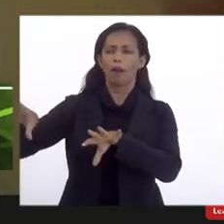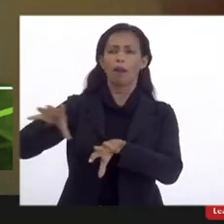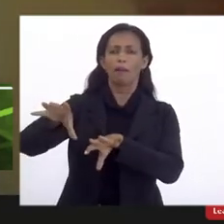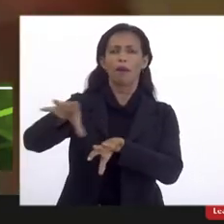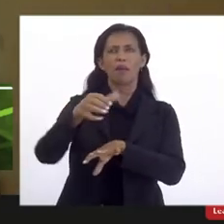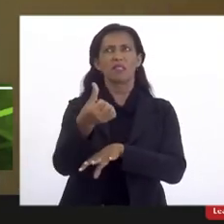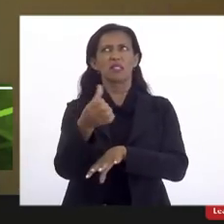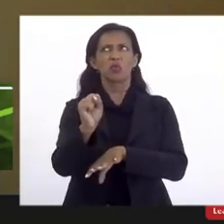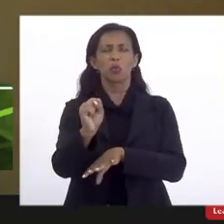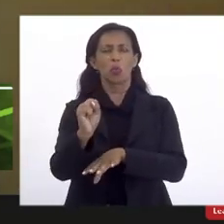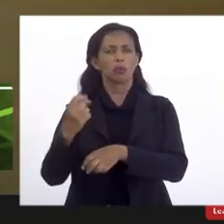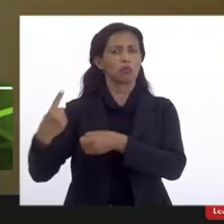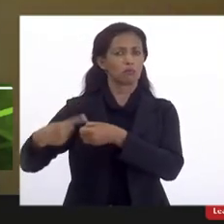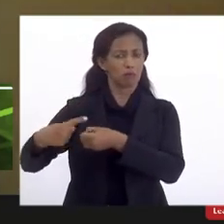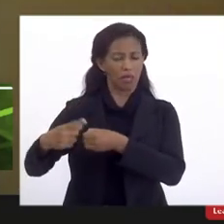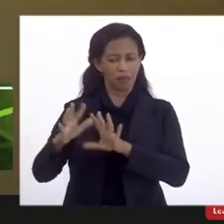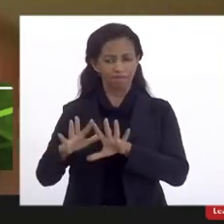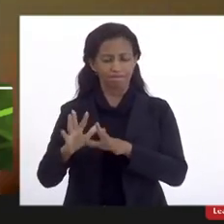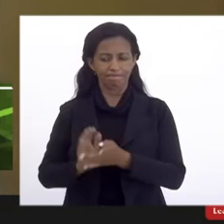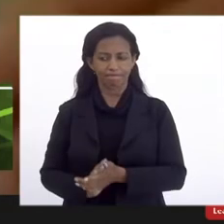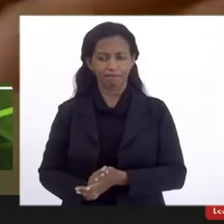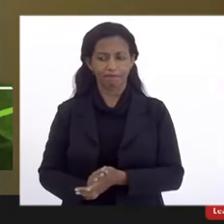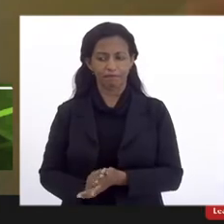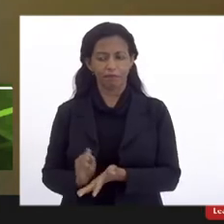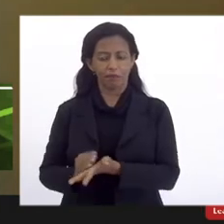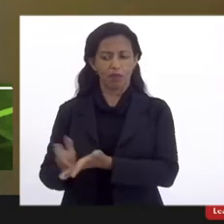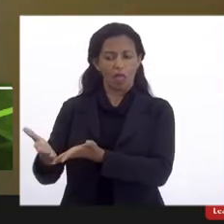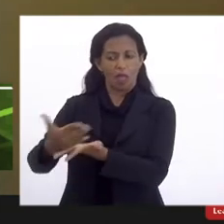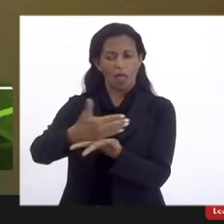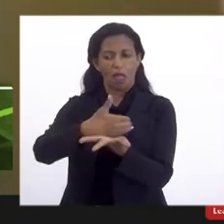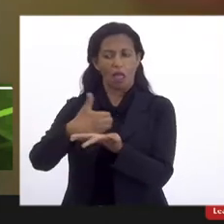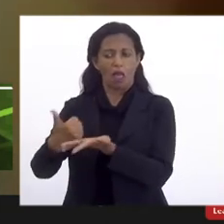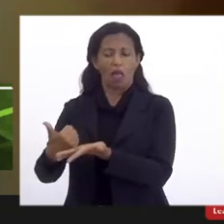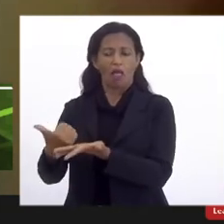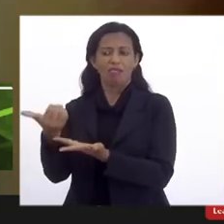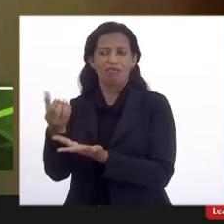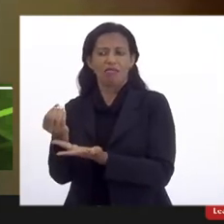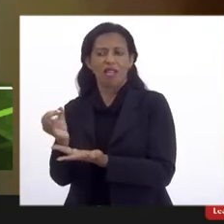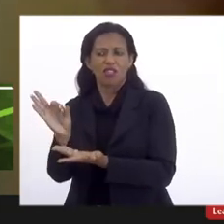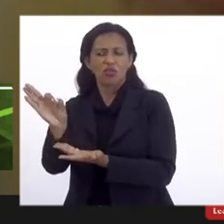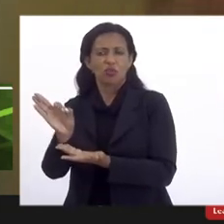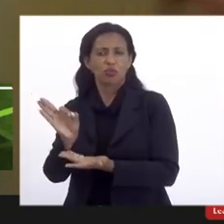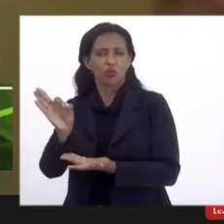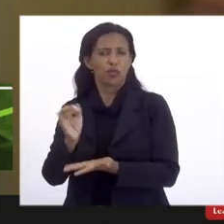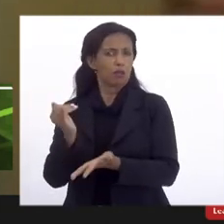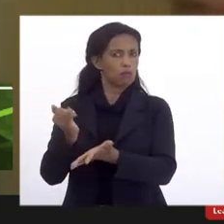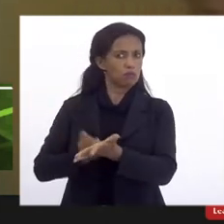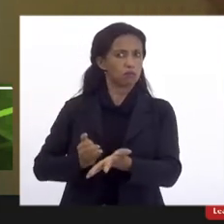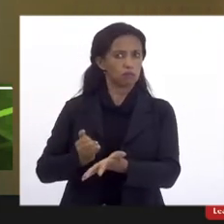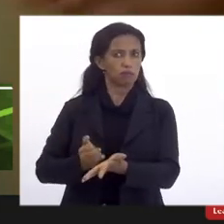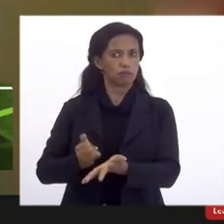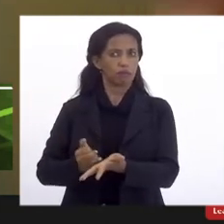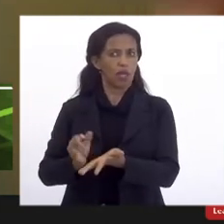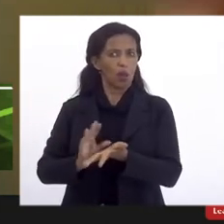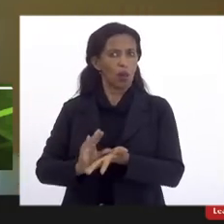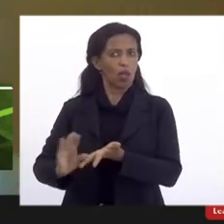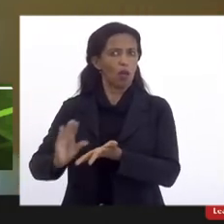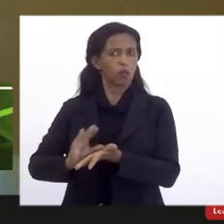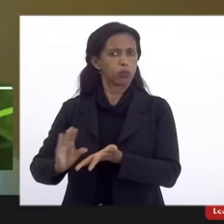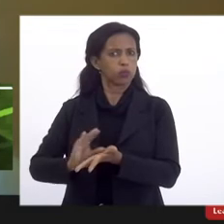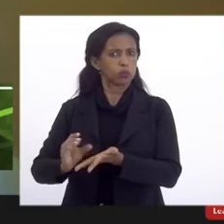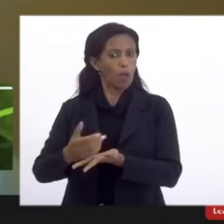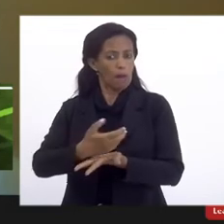bairros, faltam arrecadar 10% do que nós arrecadamos em CMS, mostrando,